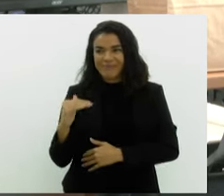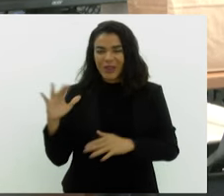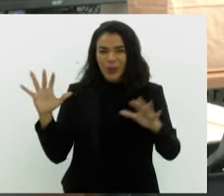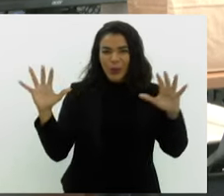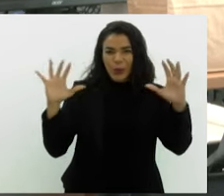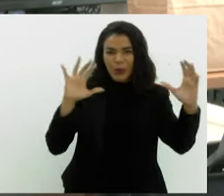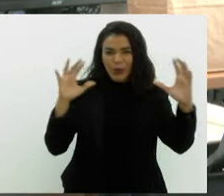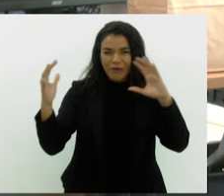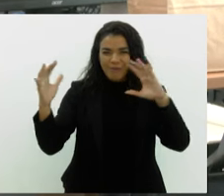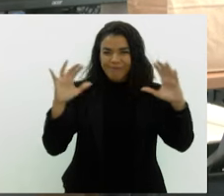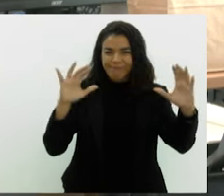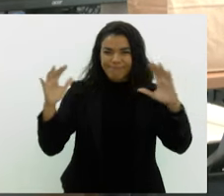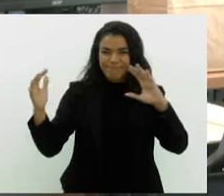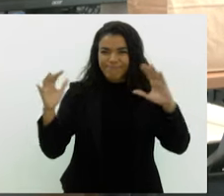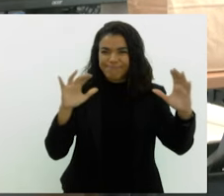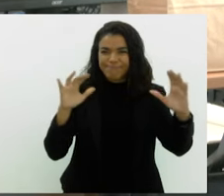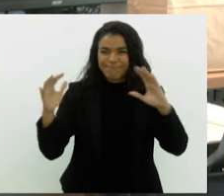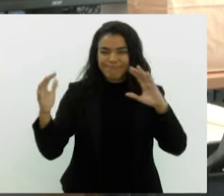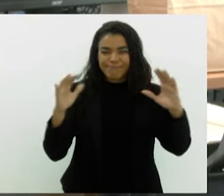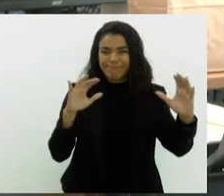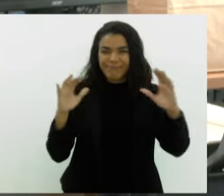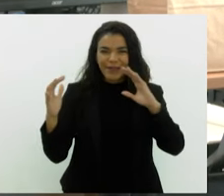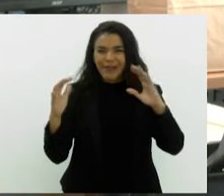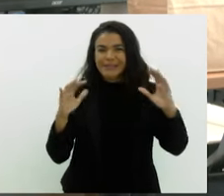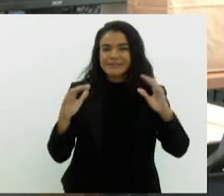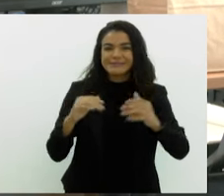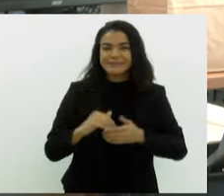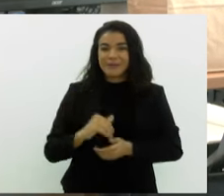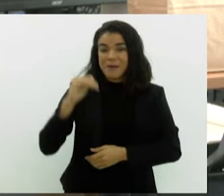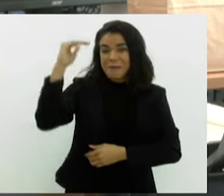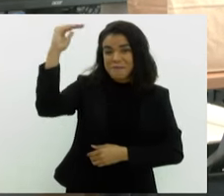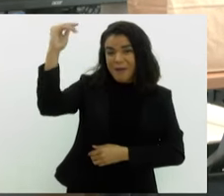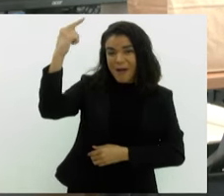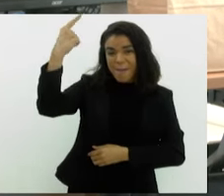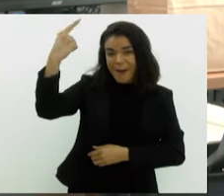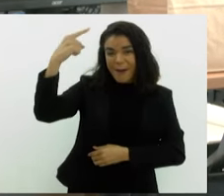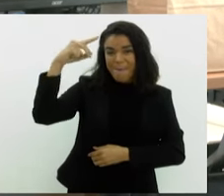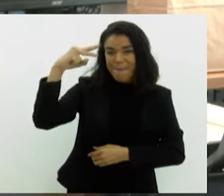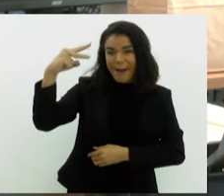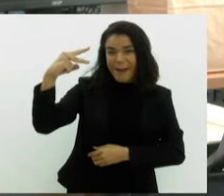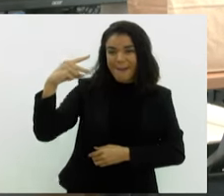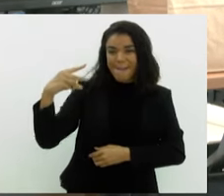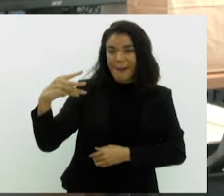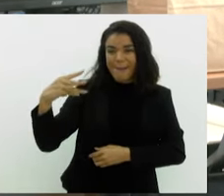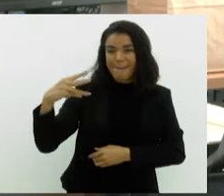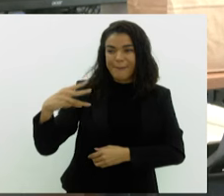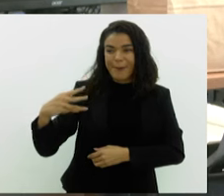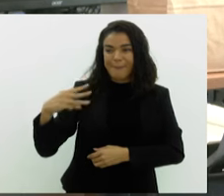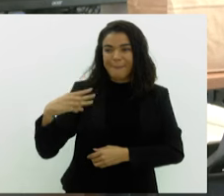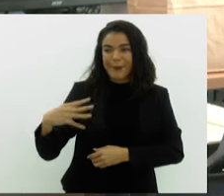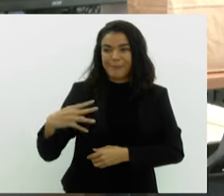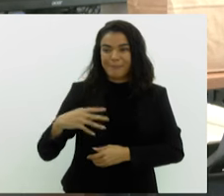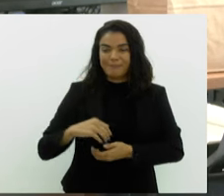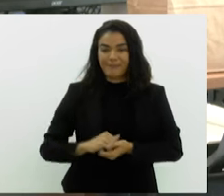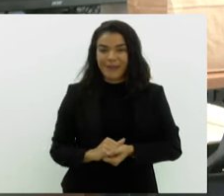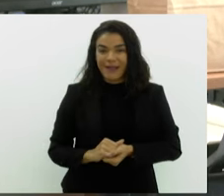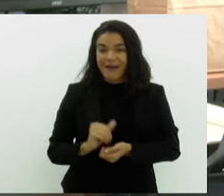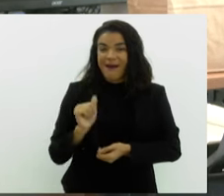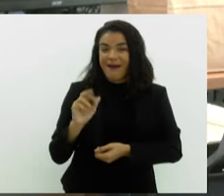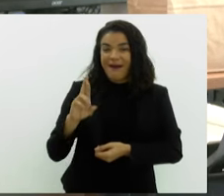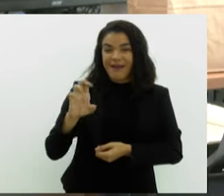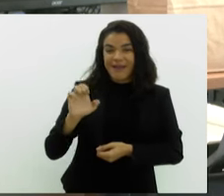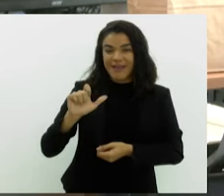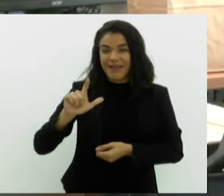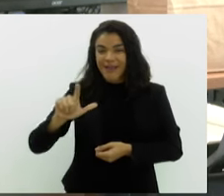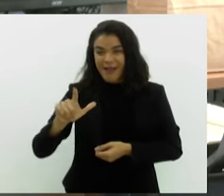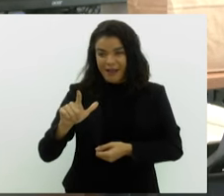25 graus. Comendador Levi Gasparian, também 25 graus, mas o tempo nublado por lá. Em Areal e Rio